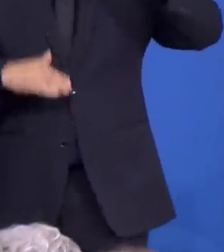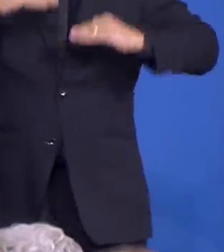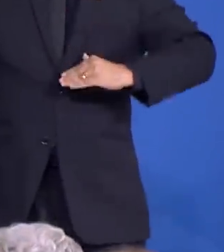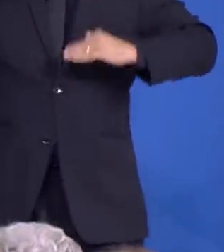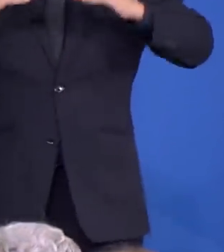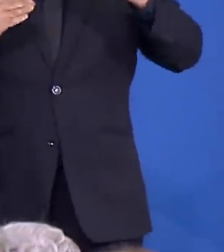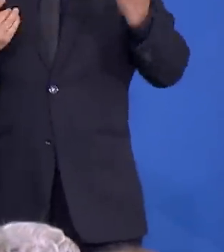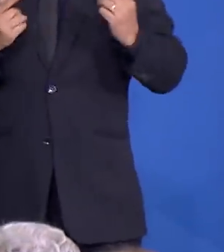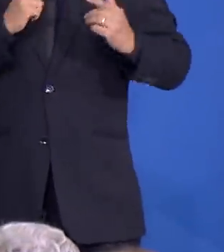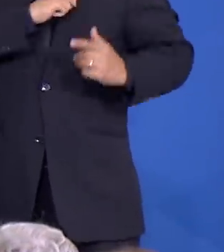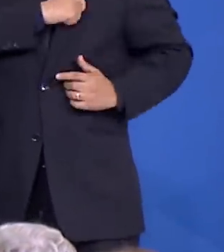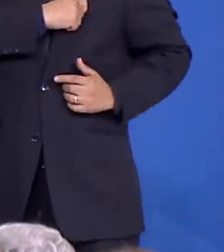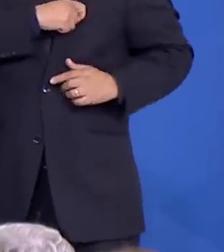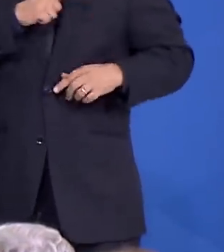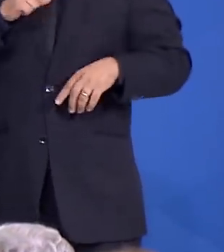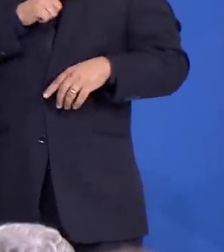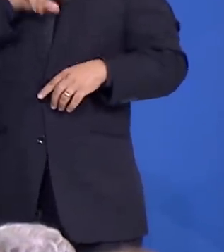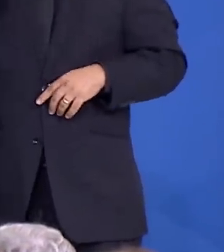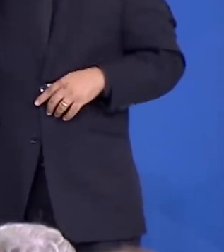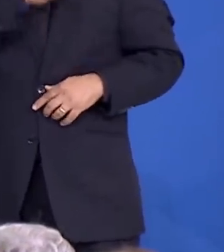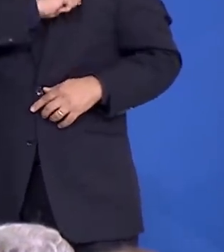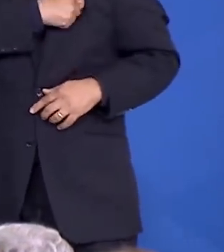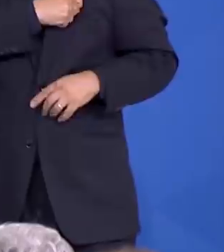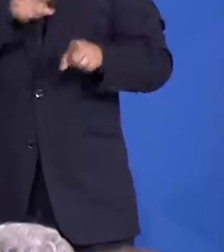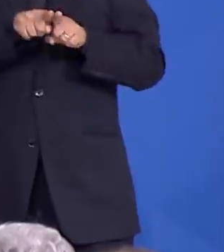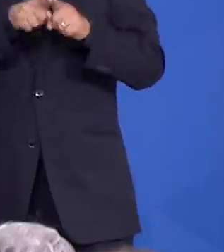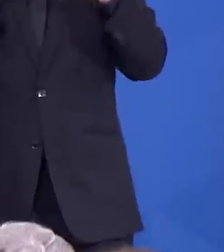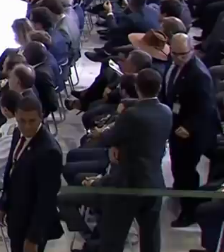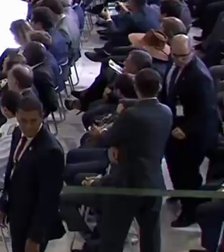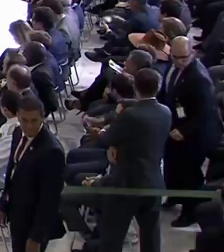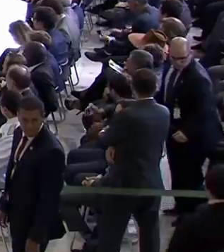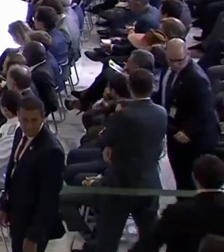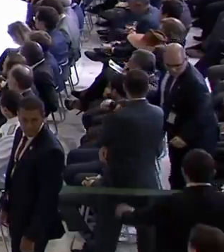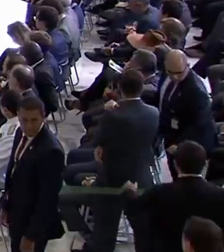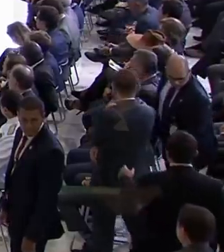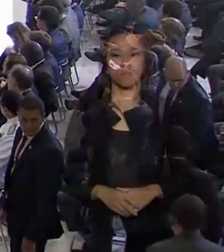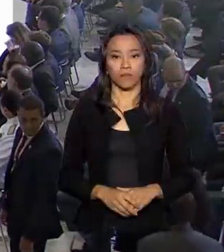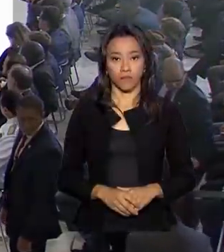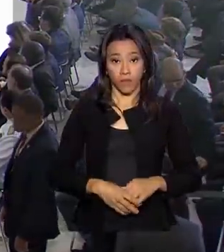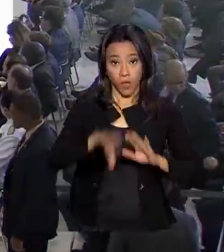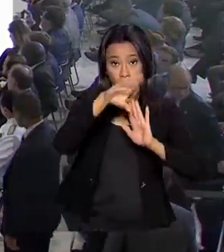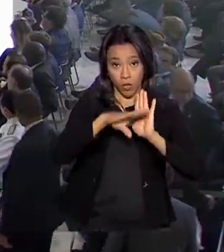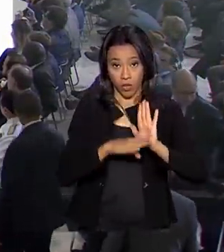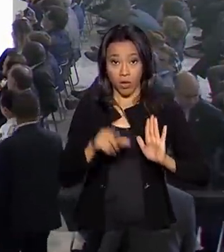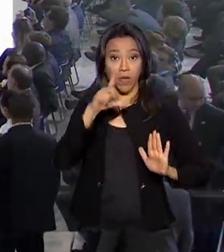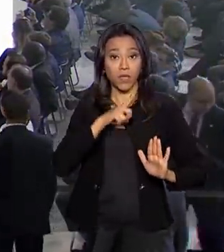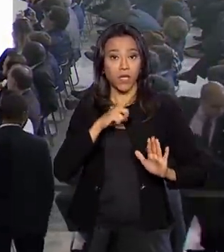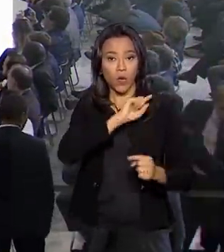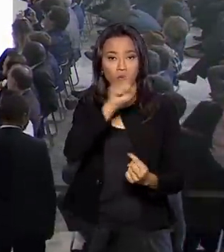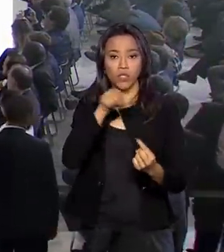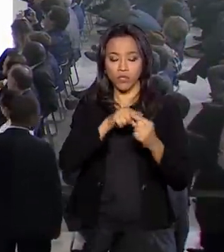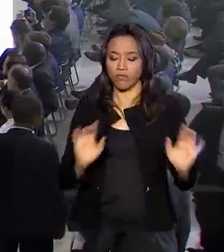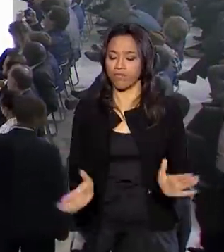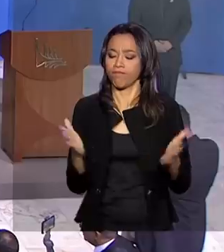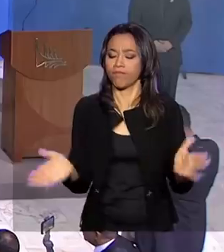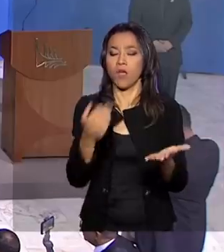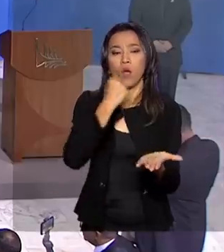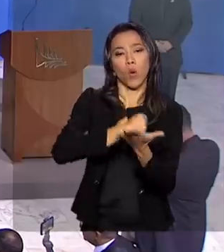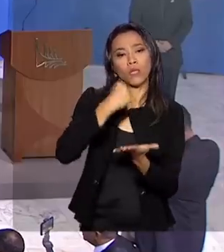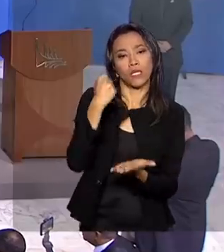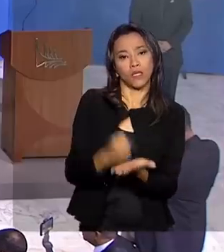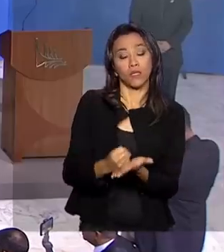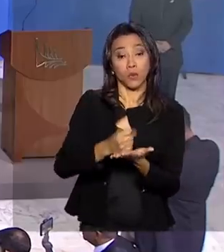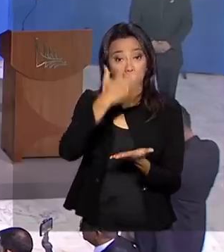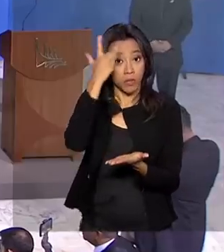esse é um governo que tem responsabilidade fiscal e preocupação social. O programa tem iniciativas para incentivar a contratação